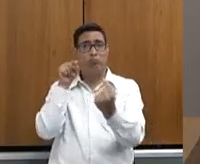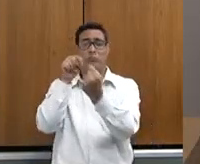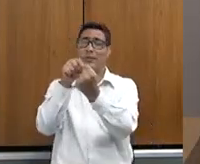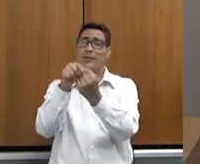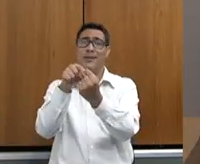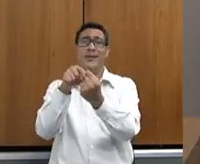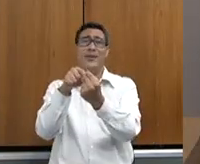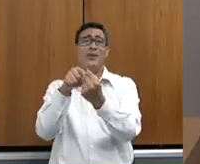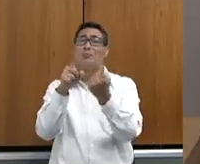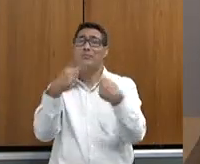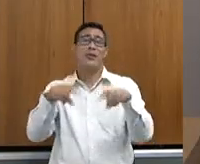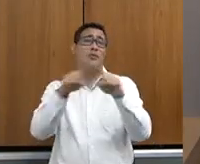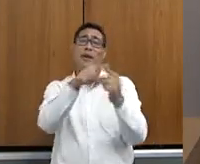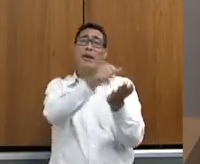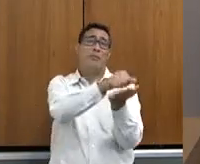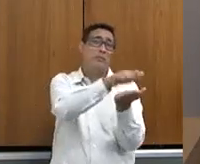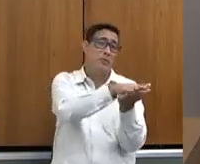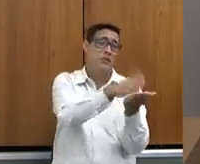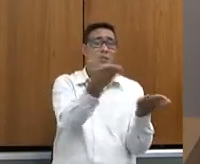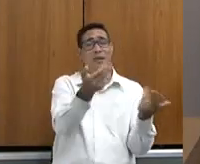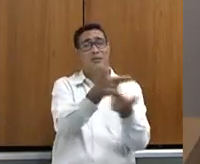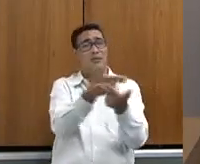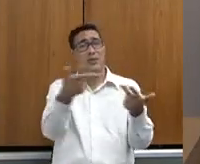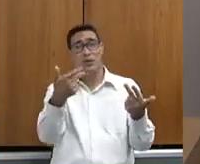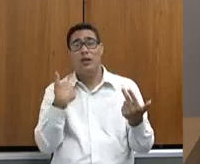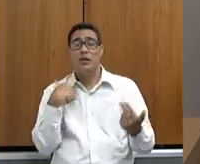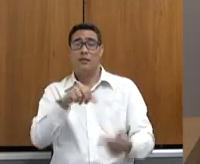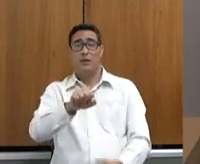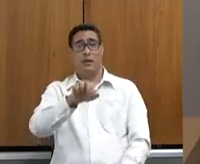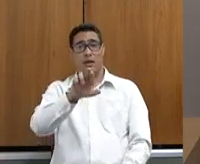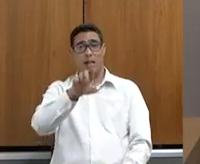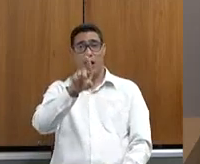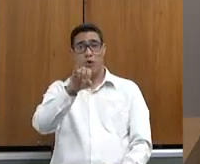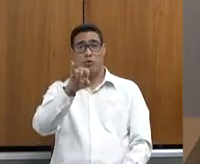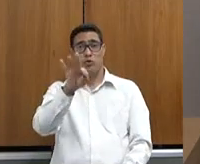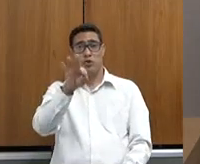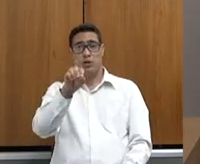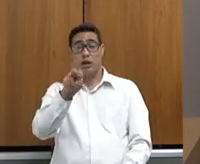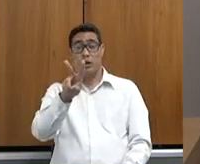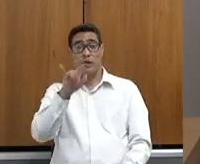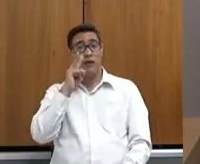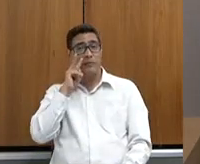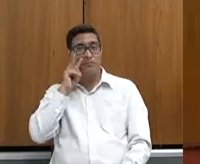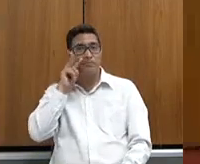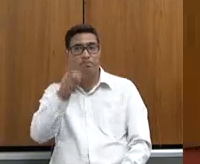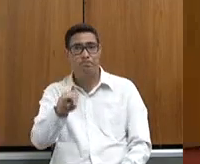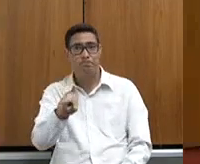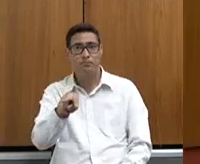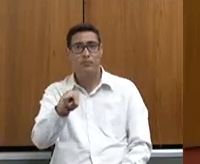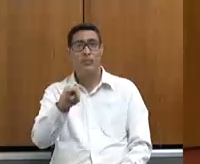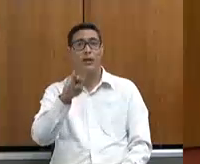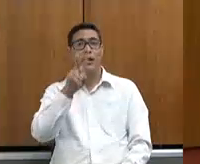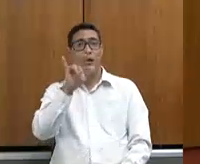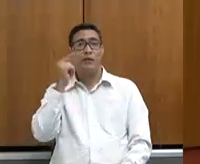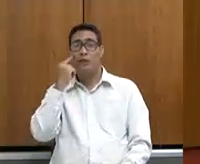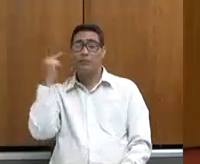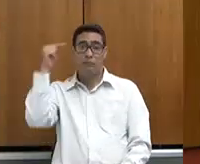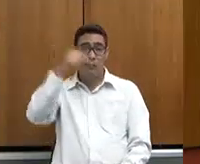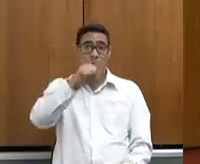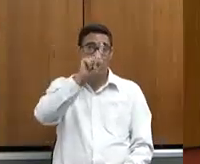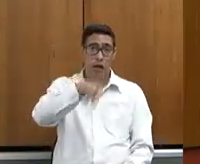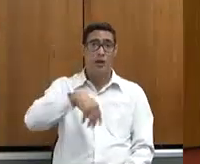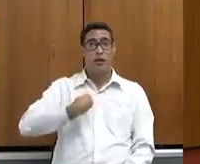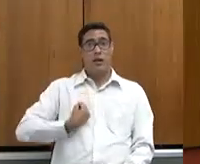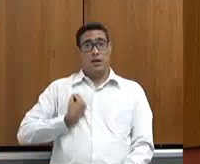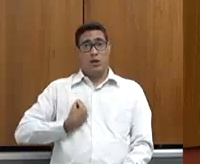infração, que uma vez que você audita, você está auditando. Então, nós vamos lá no serviço de inspeção municipal ver se realmente ele funciona, como